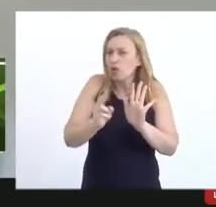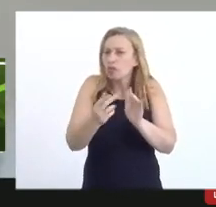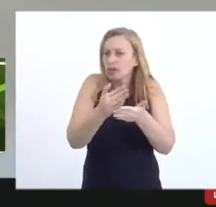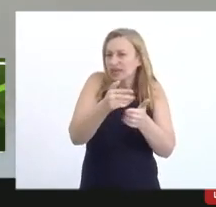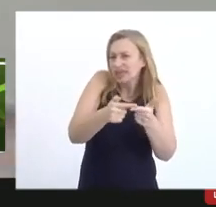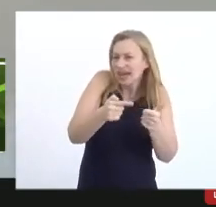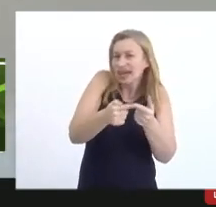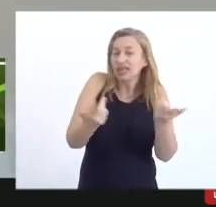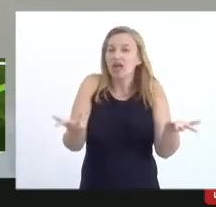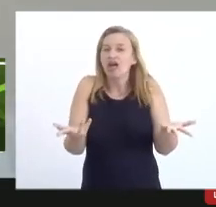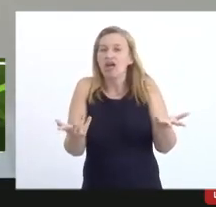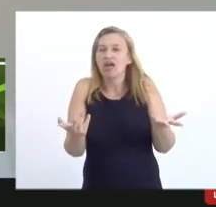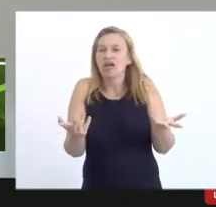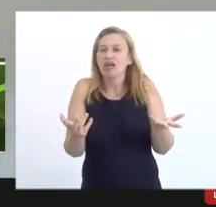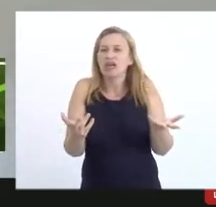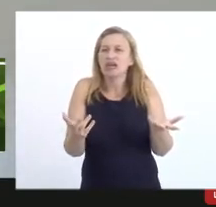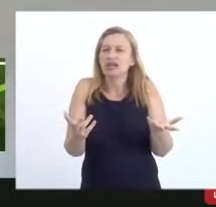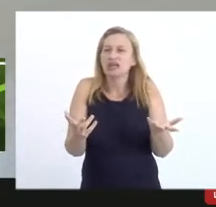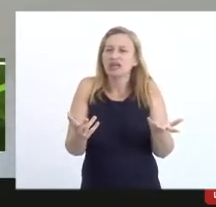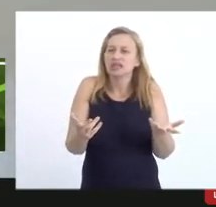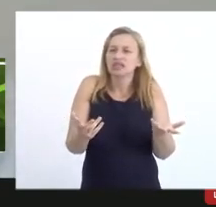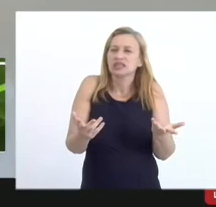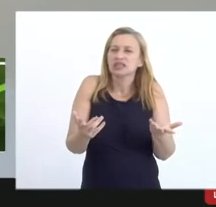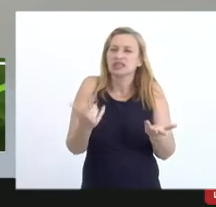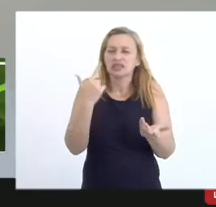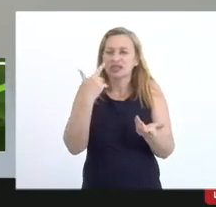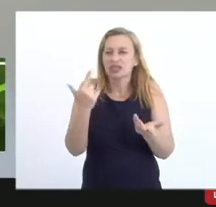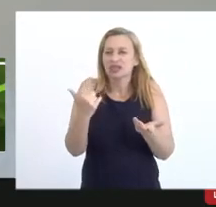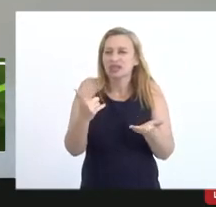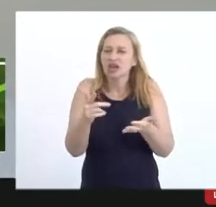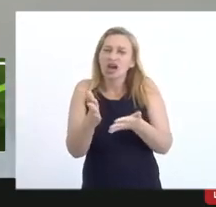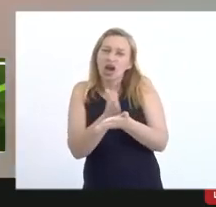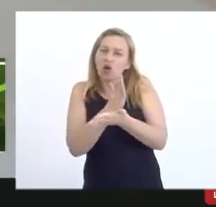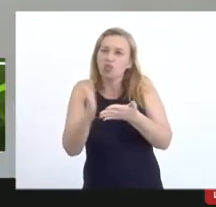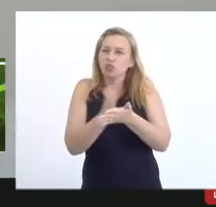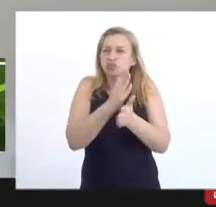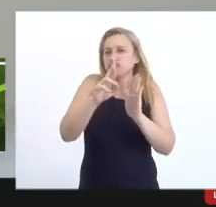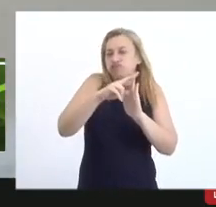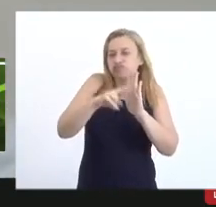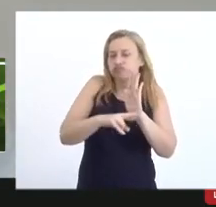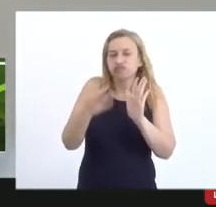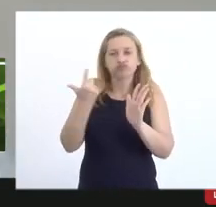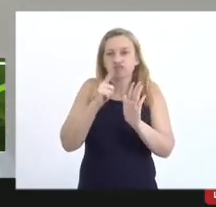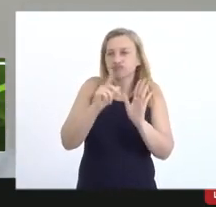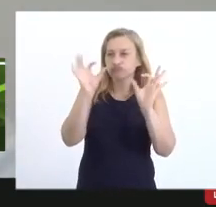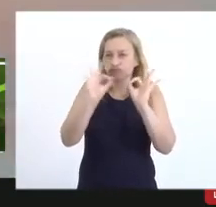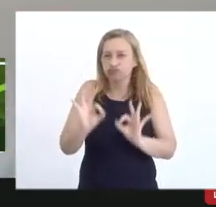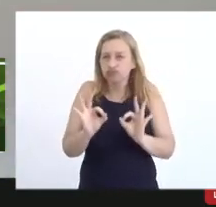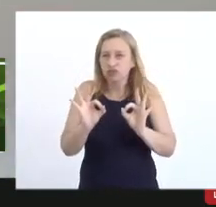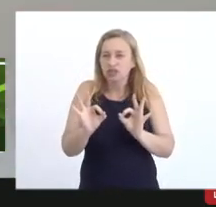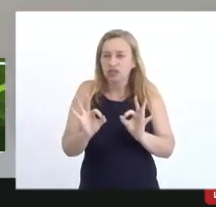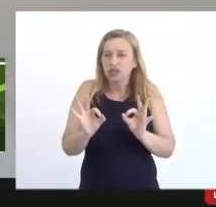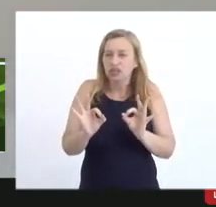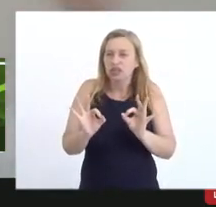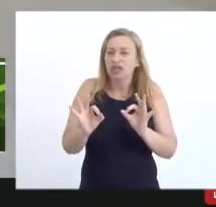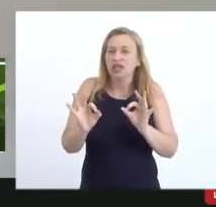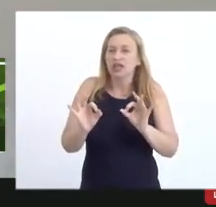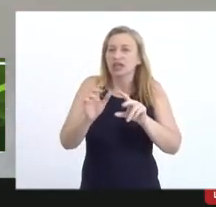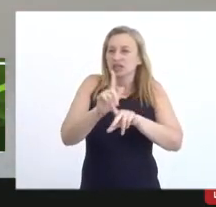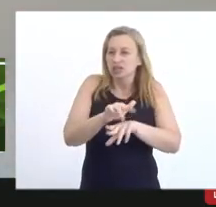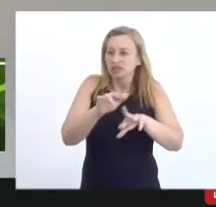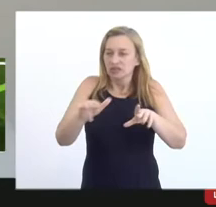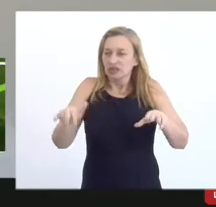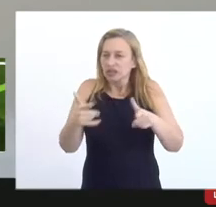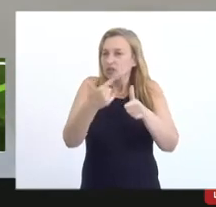tentaram o pessoal do Tessou deve ter tentado estabelecer algumas tipologias e não conseguiu porque era completamente disperso os